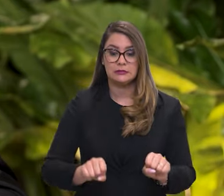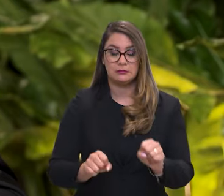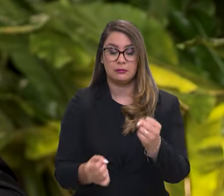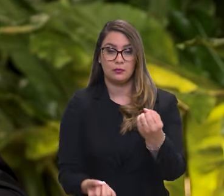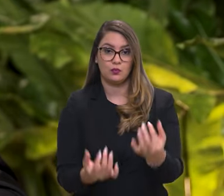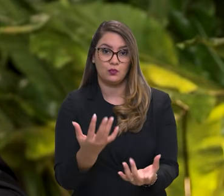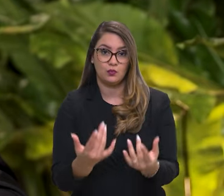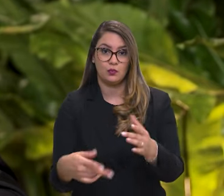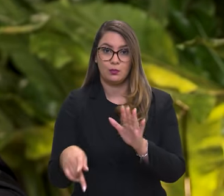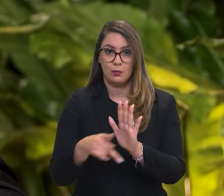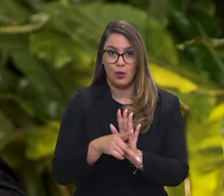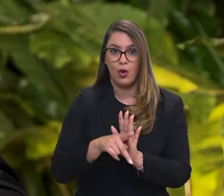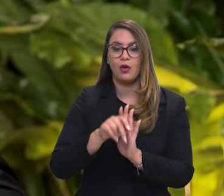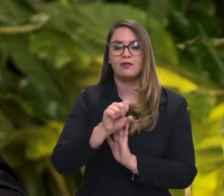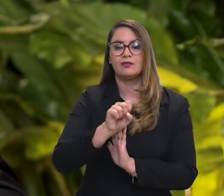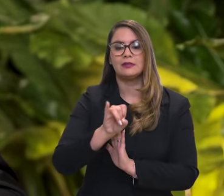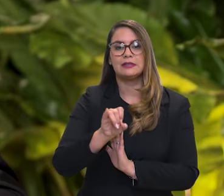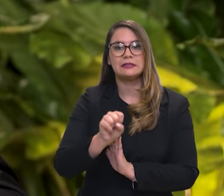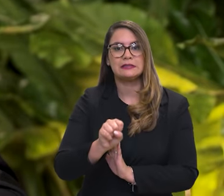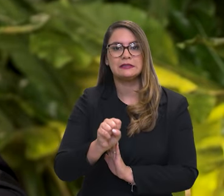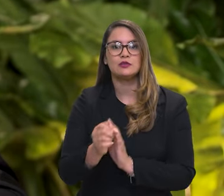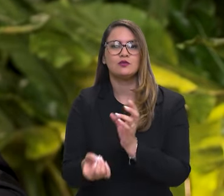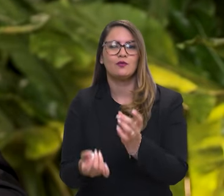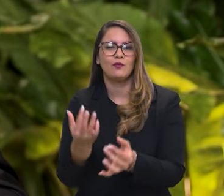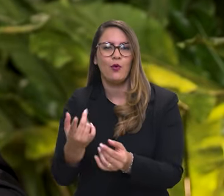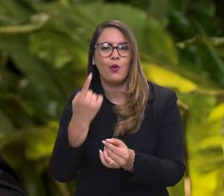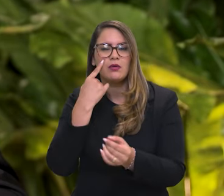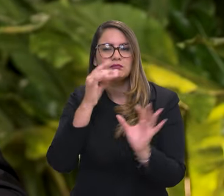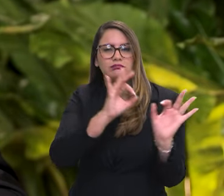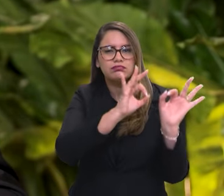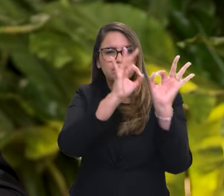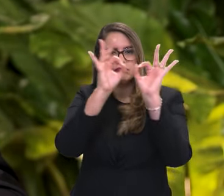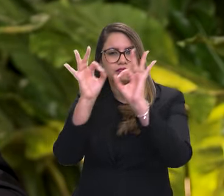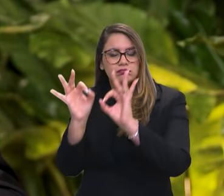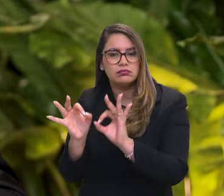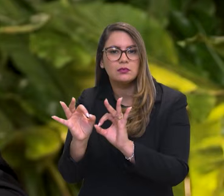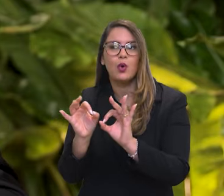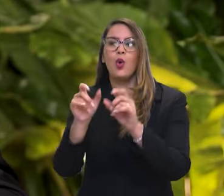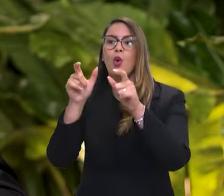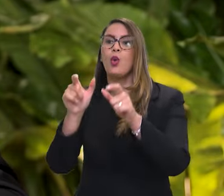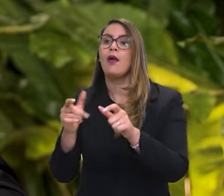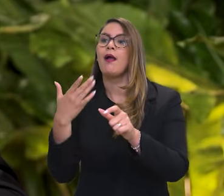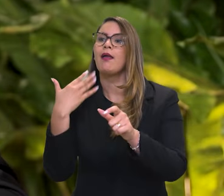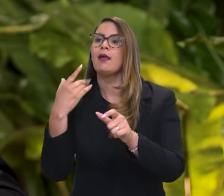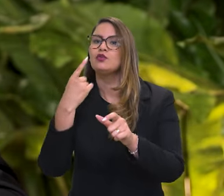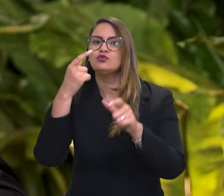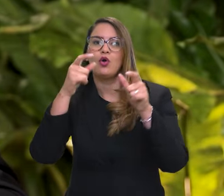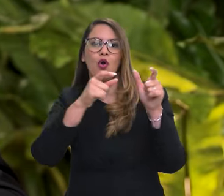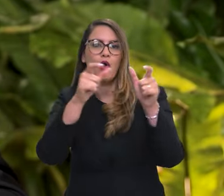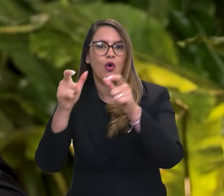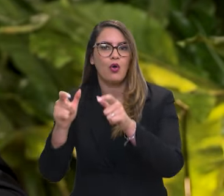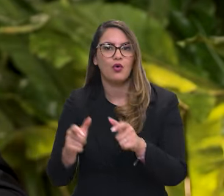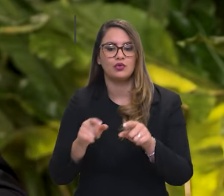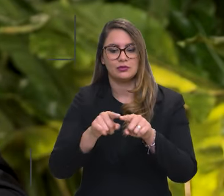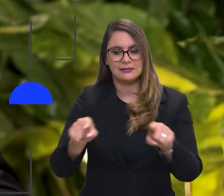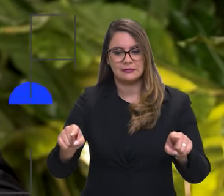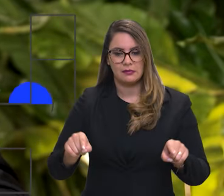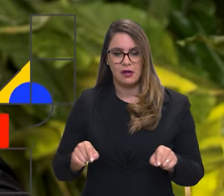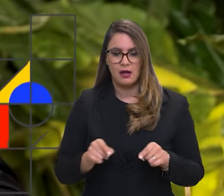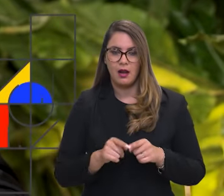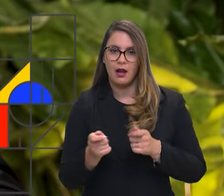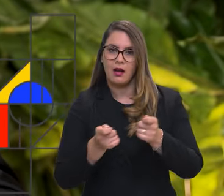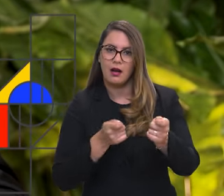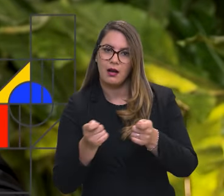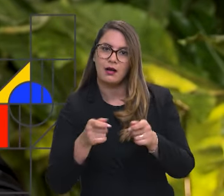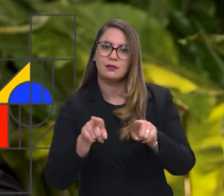gente consegue acompanhar em tempo real os pontos de calor, toda a nossa sala de situação, todos os nossos treinamentos, tudo